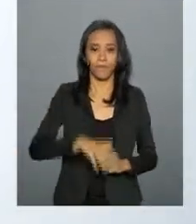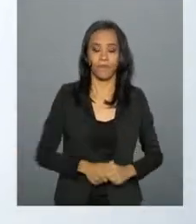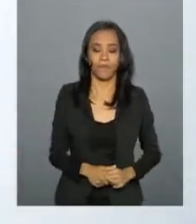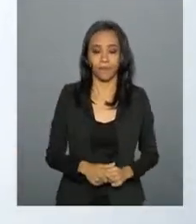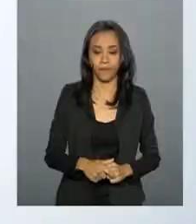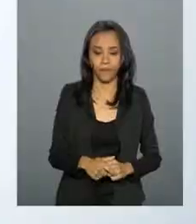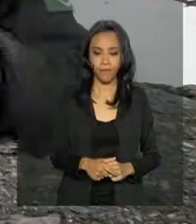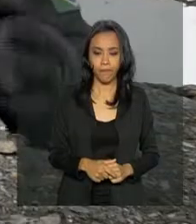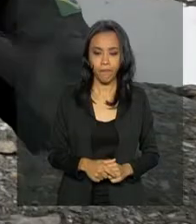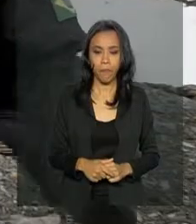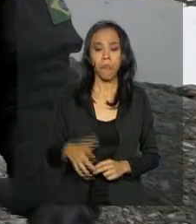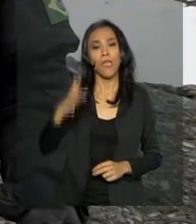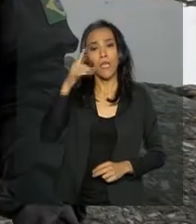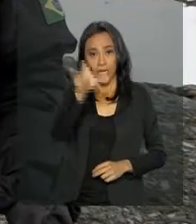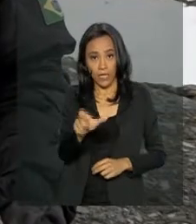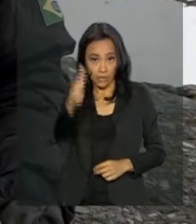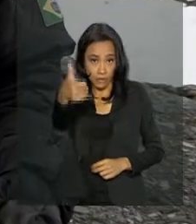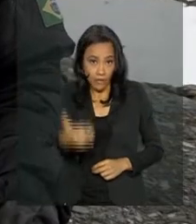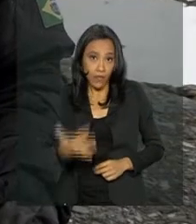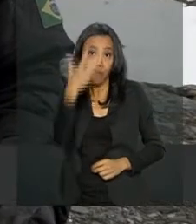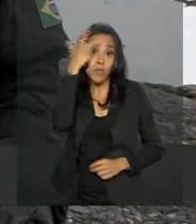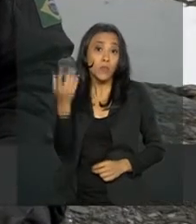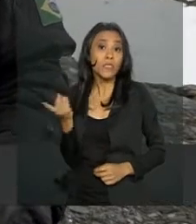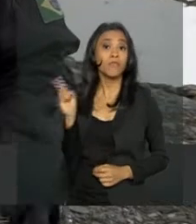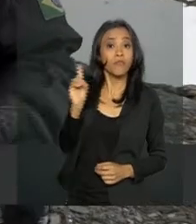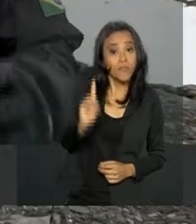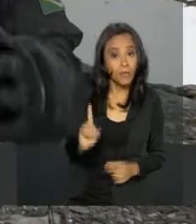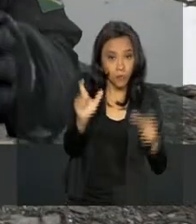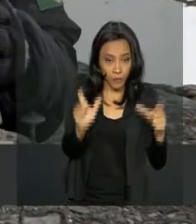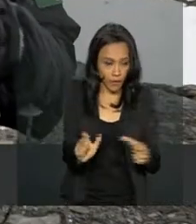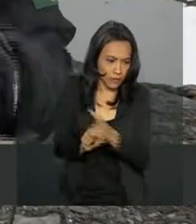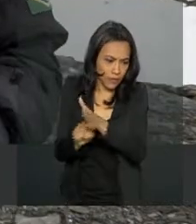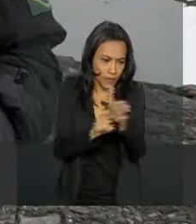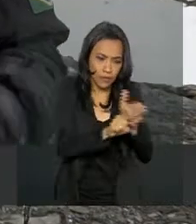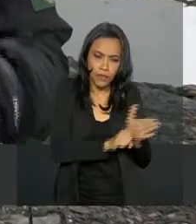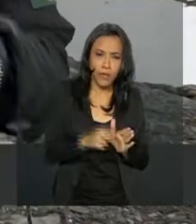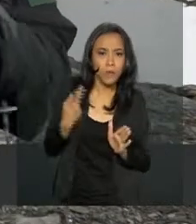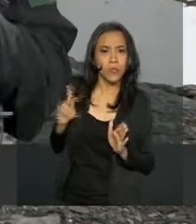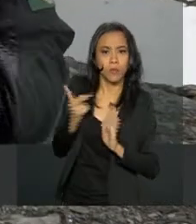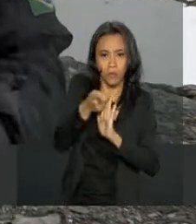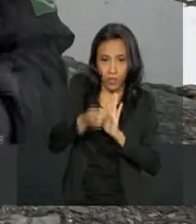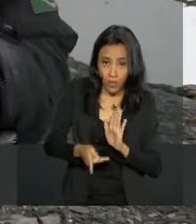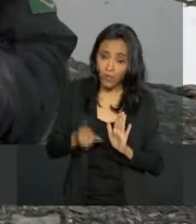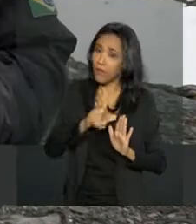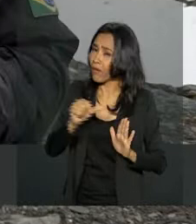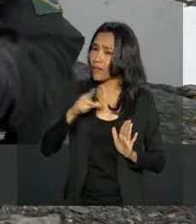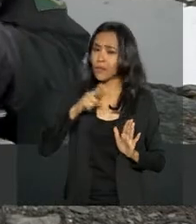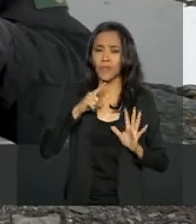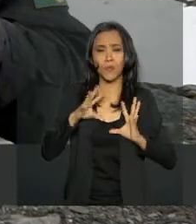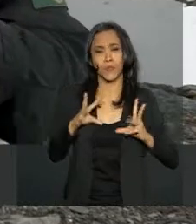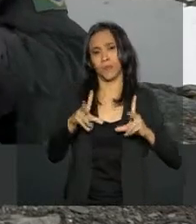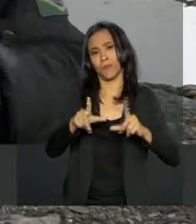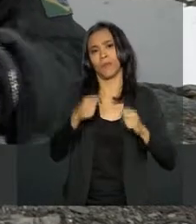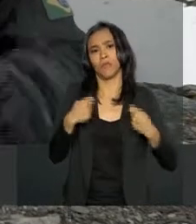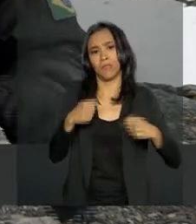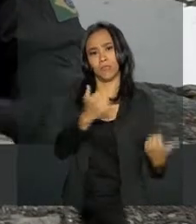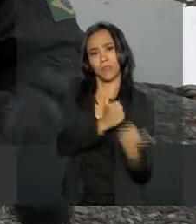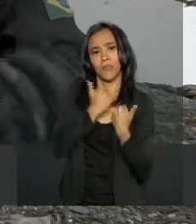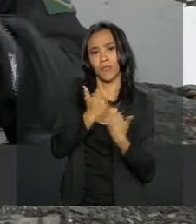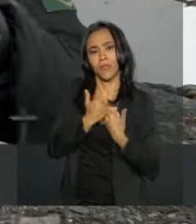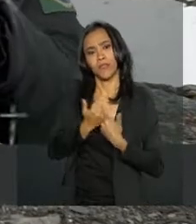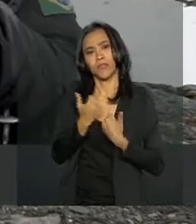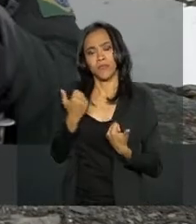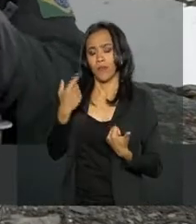O pesquisador que vier para a Antártica desenvolver o seu projeto, ele terá tudo o que ele precisa para ele